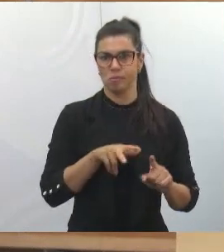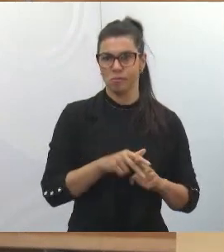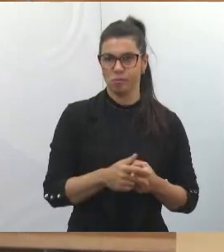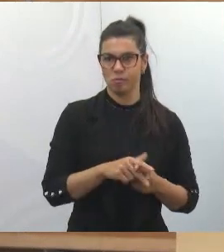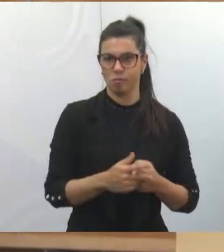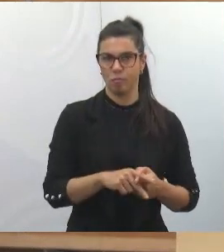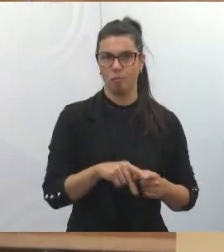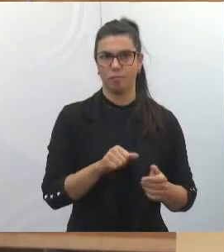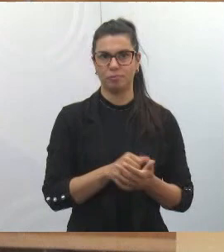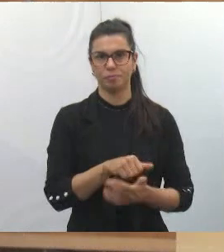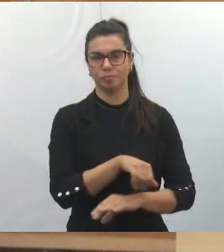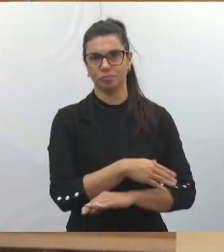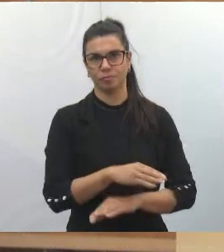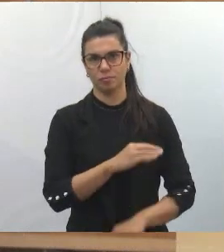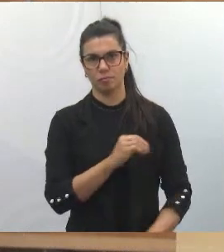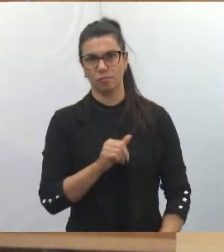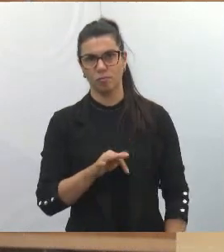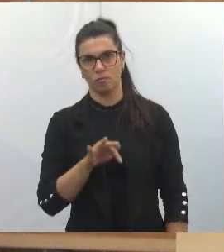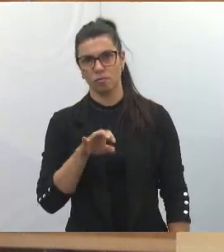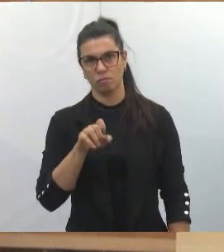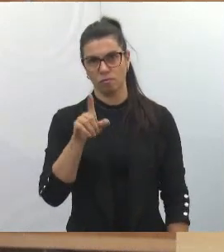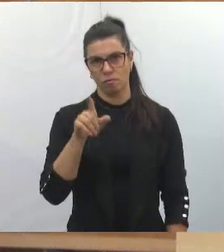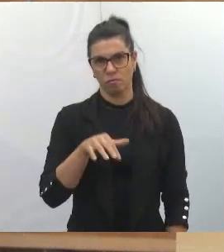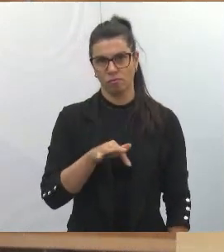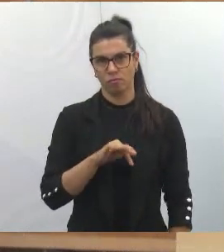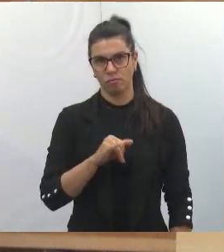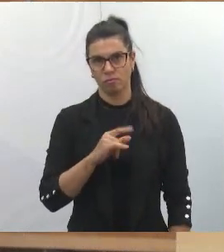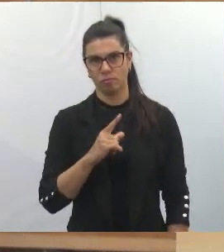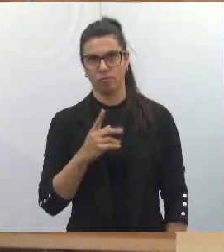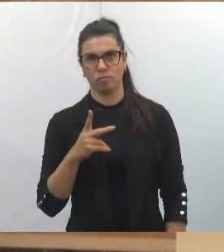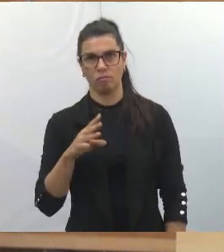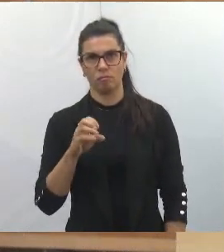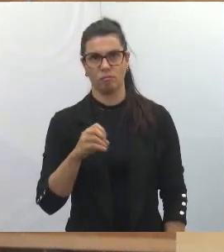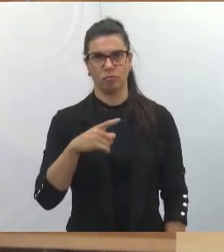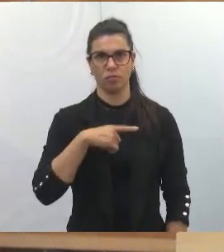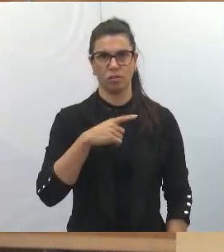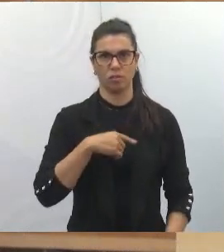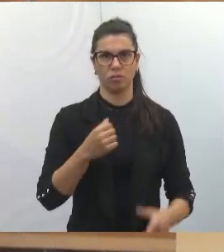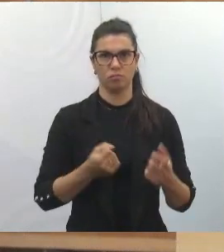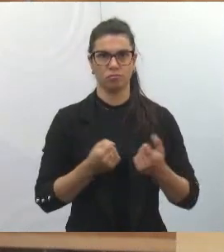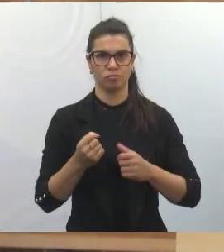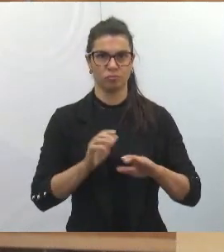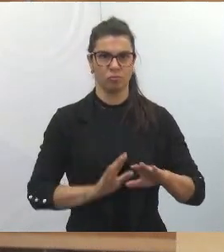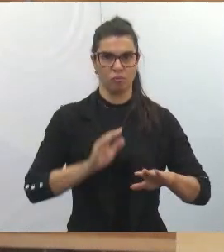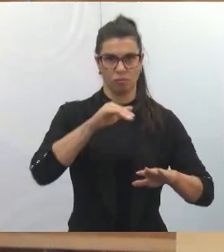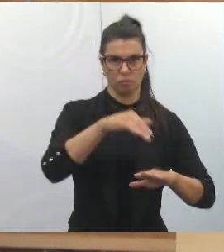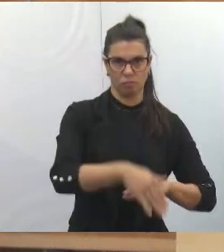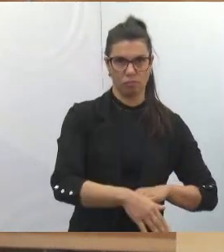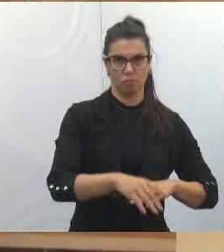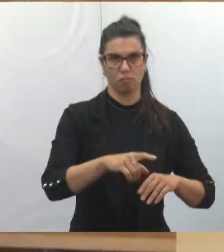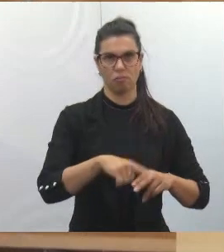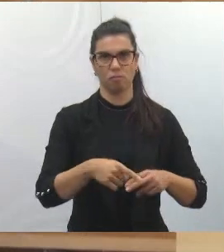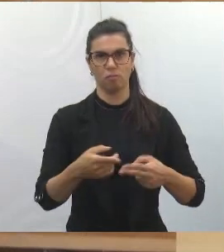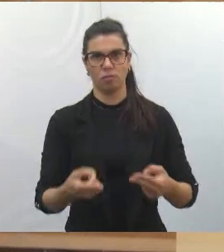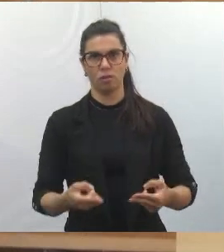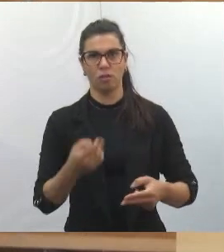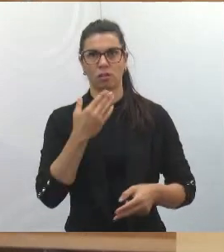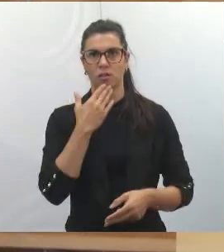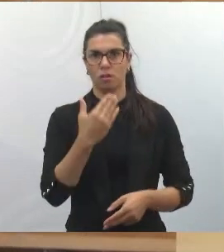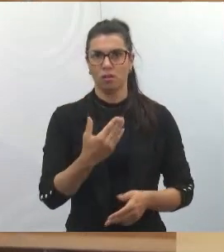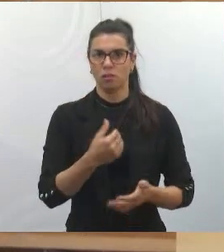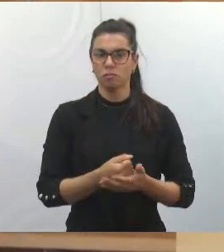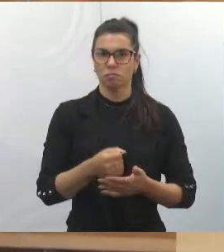Café Filho. Ela tem um bico onde os carros, quando vão fazer a curva, passam por cima. Então, gente pediu a mobilidade que pudesse